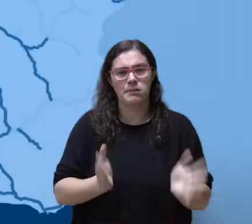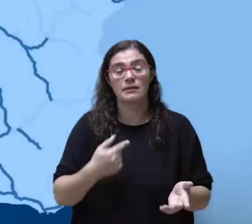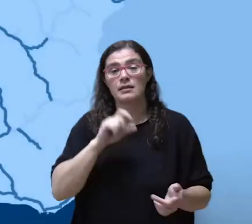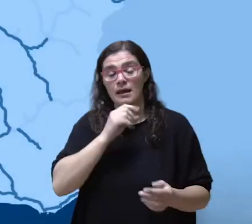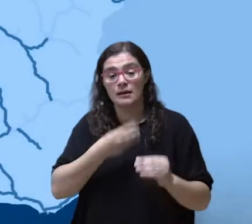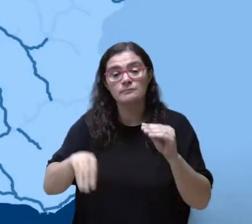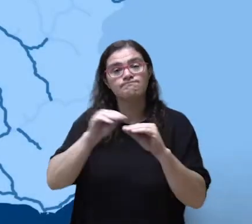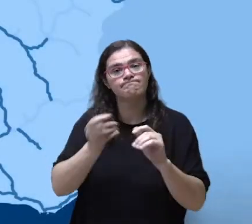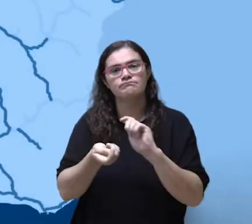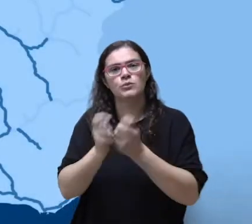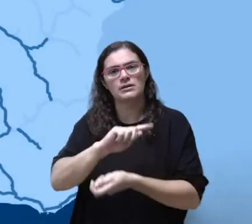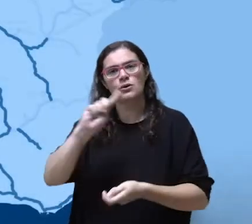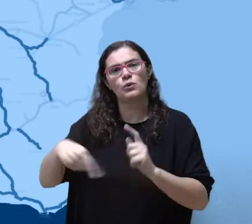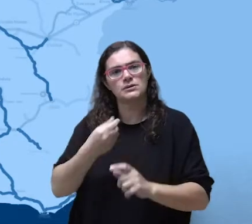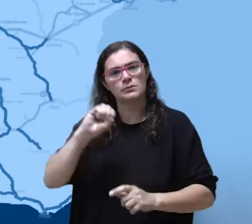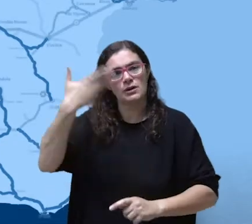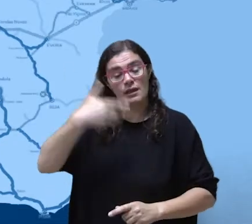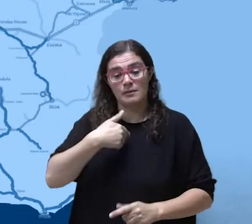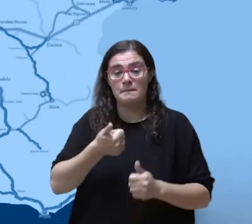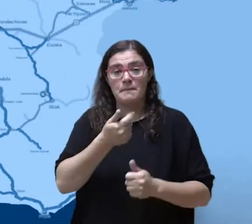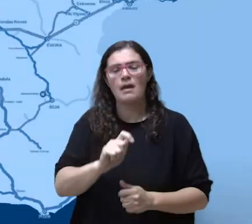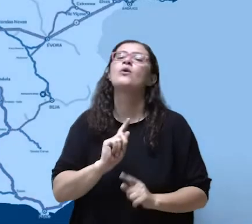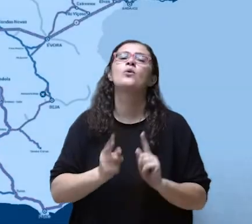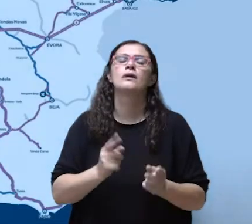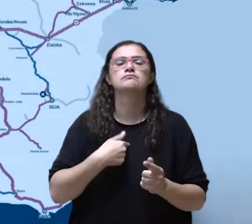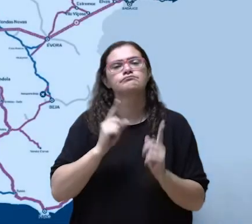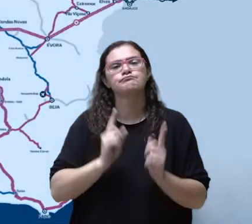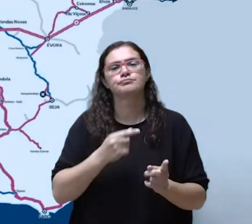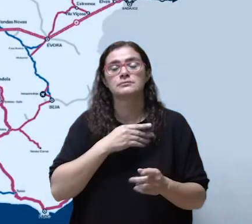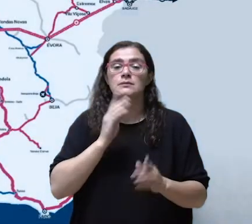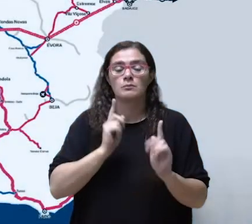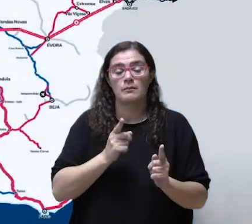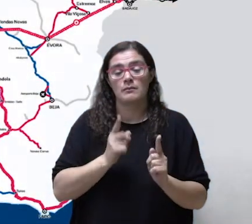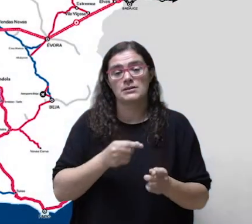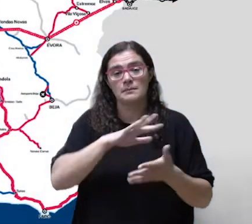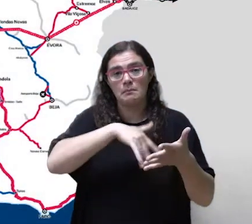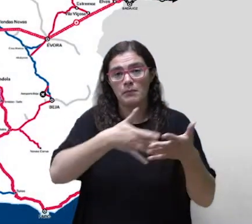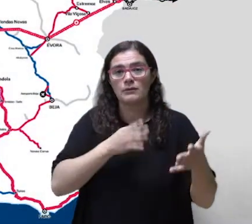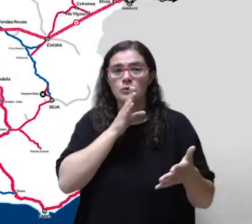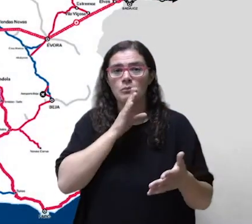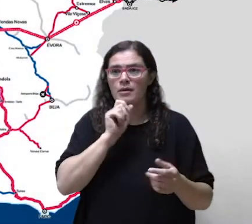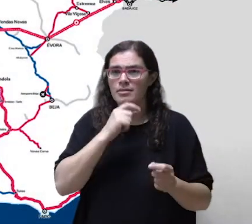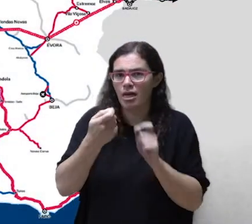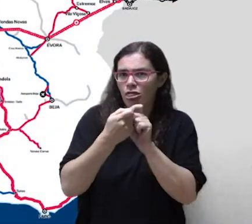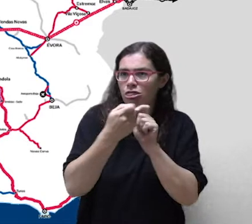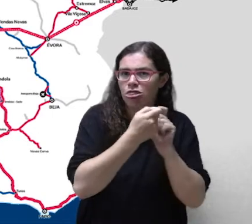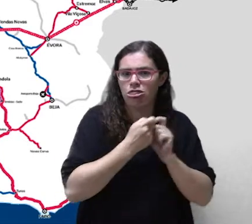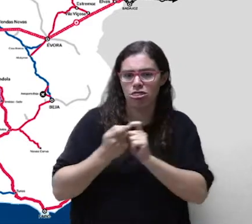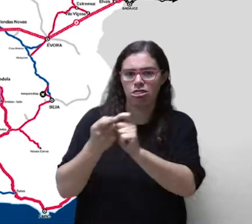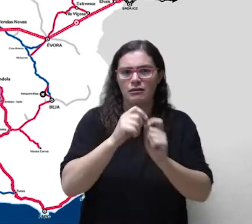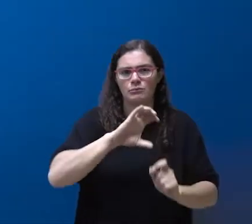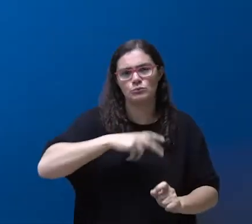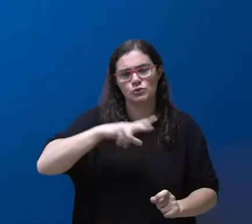complementar esta mudança, outra prioridade do Bloco é iniciar um plano ferroviário nacional para aproximar o país de forma